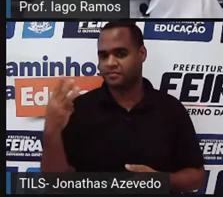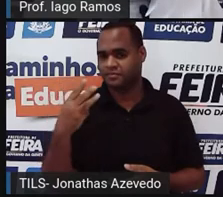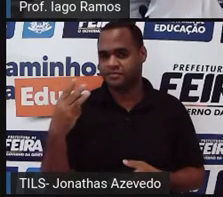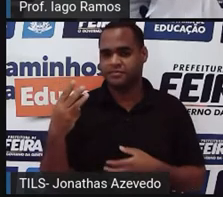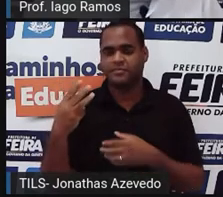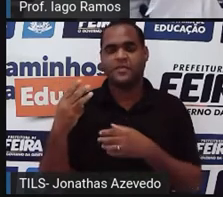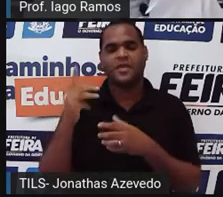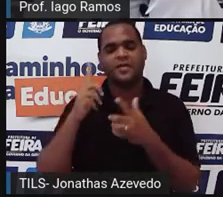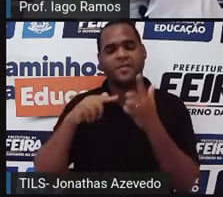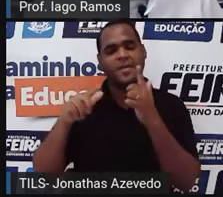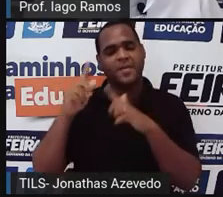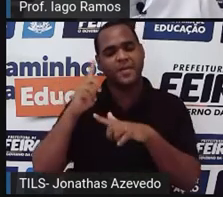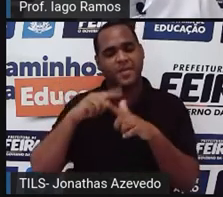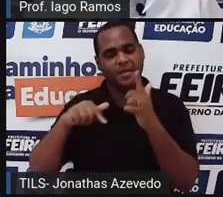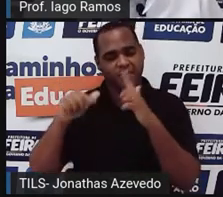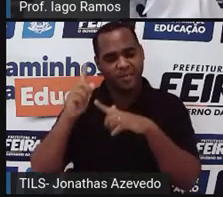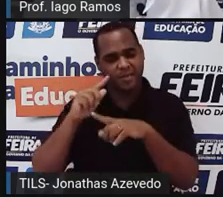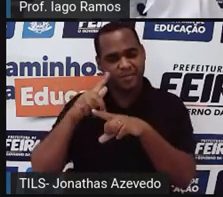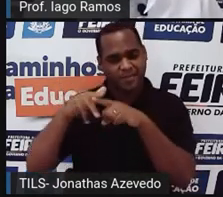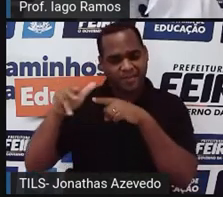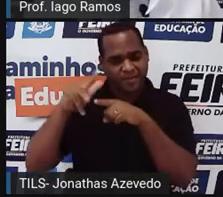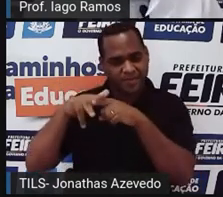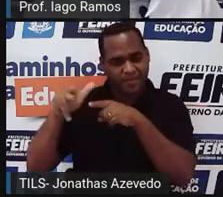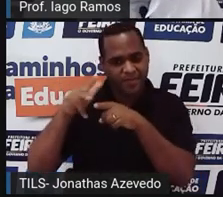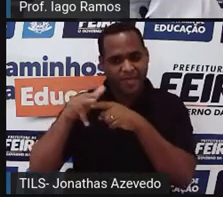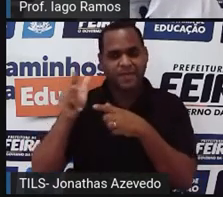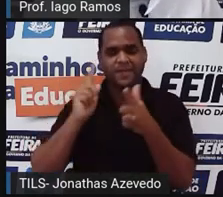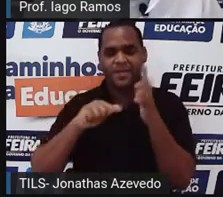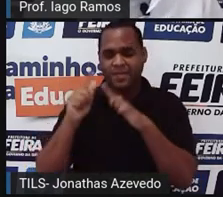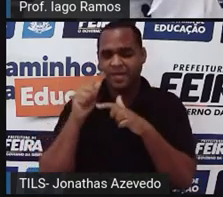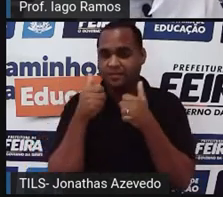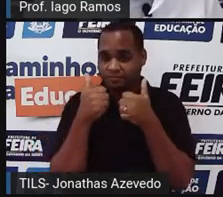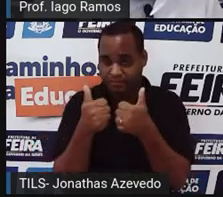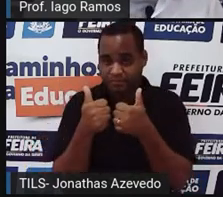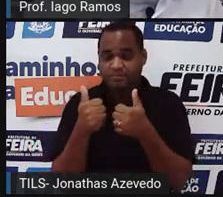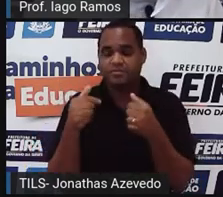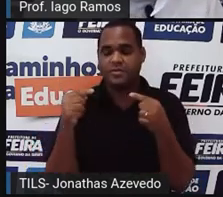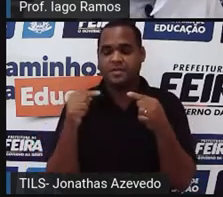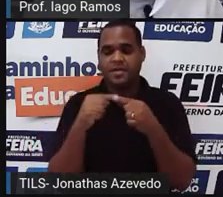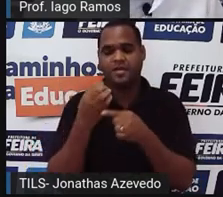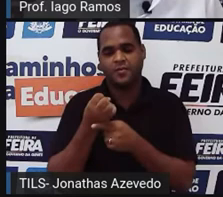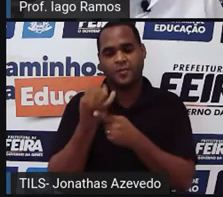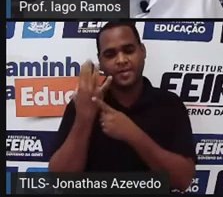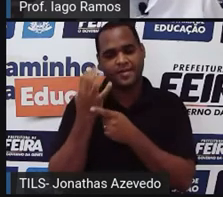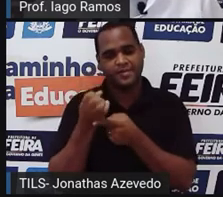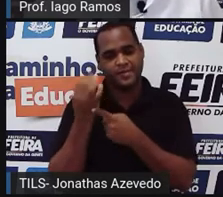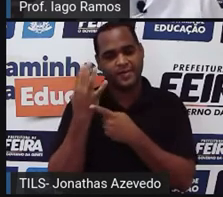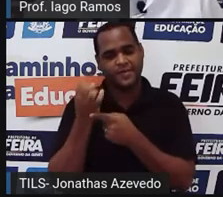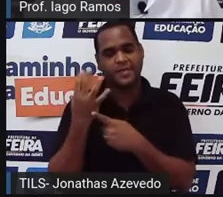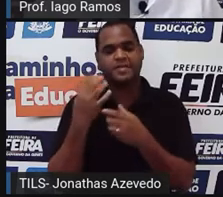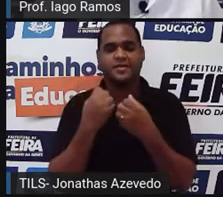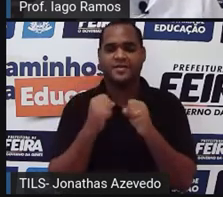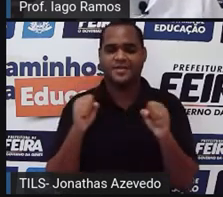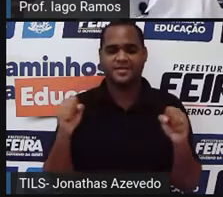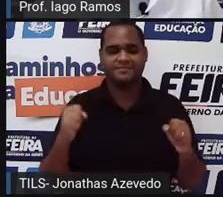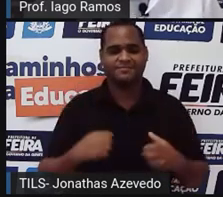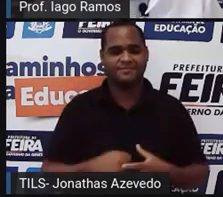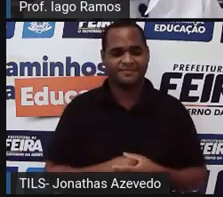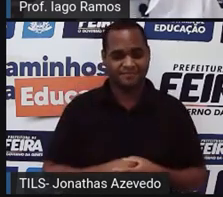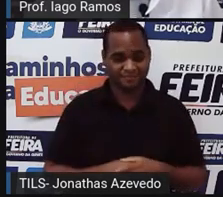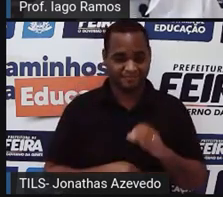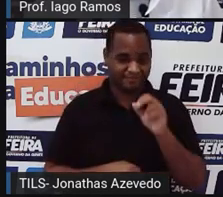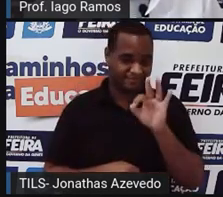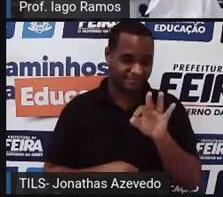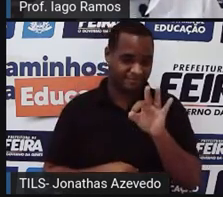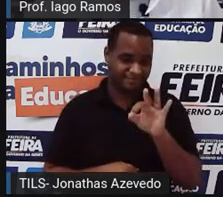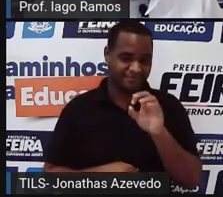jogos que esse time venceu é uma quantidade também, é outra grandeza. Tá bom?